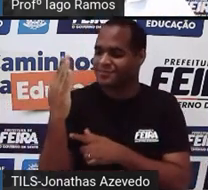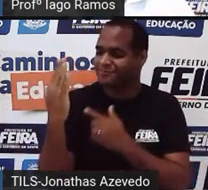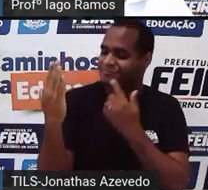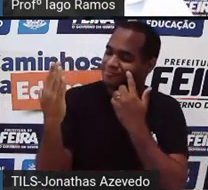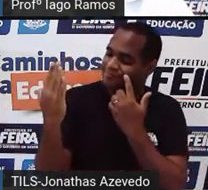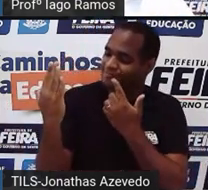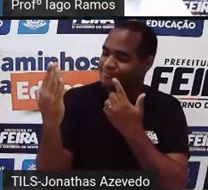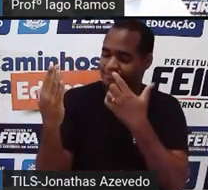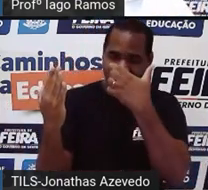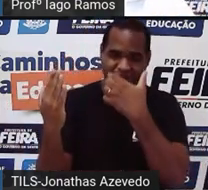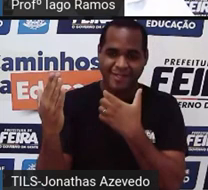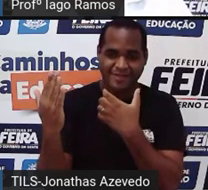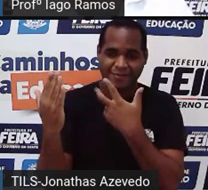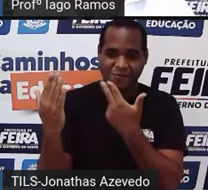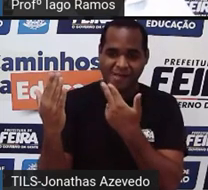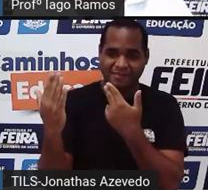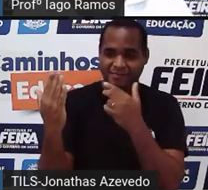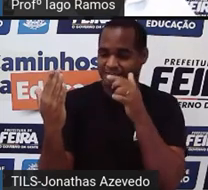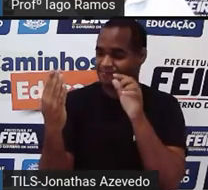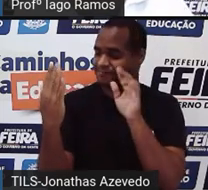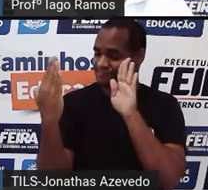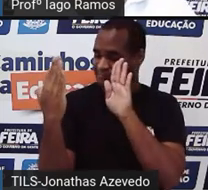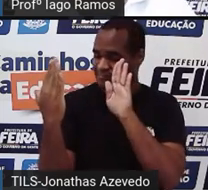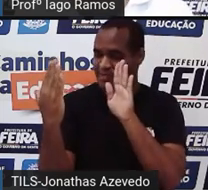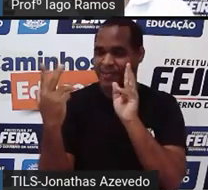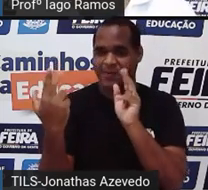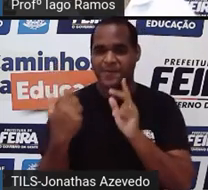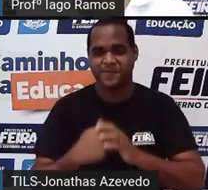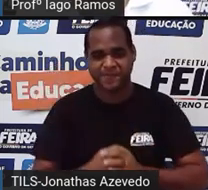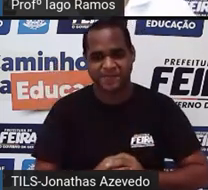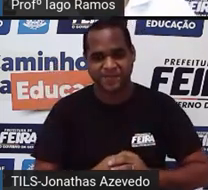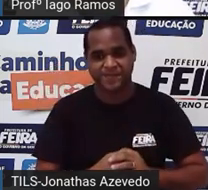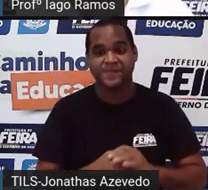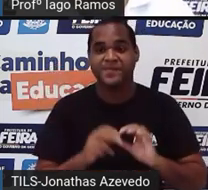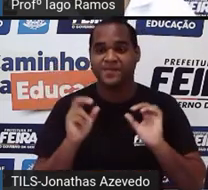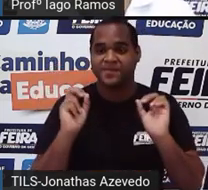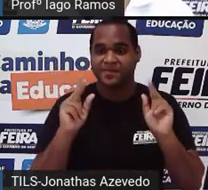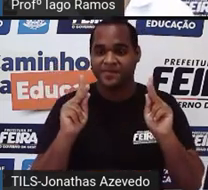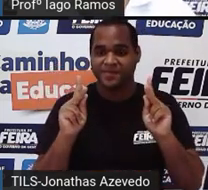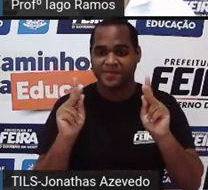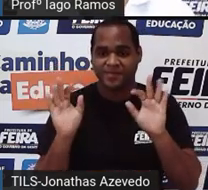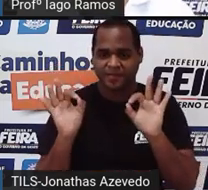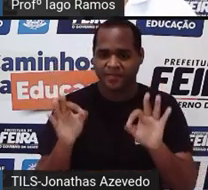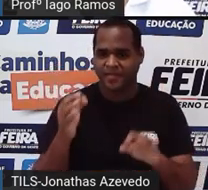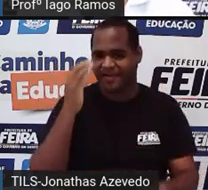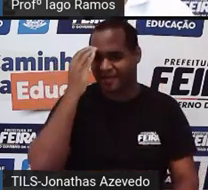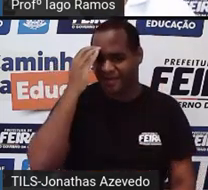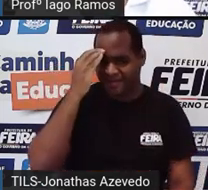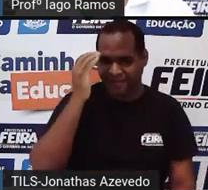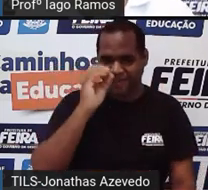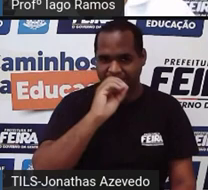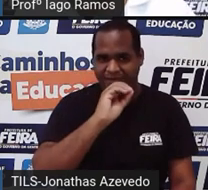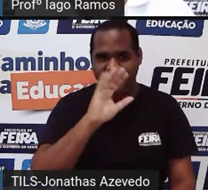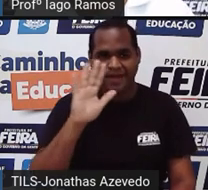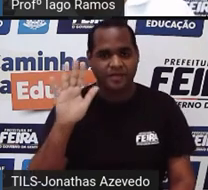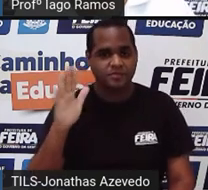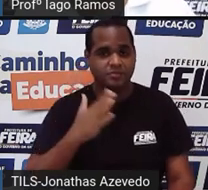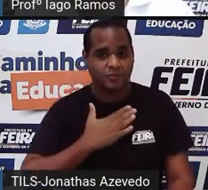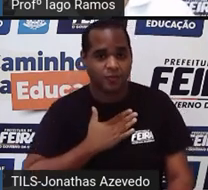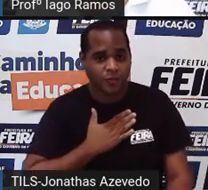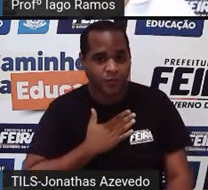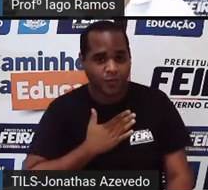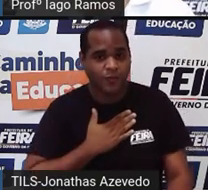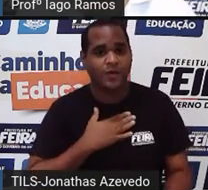espelho tá bom a figura 2 não aconteceu isso tá tranquilo deu pra entender gostou